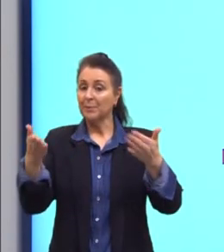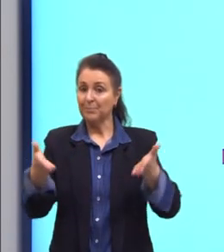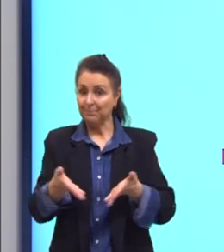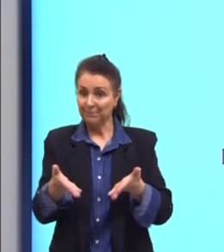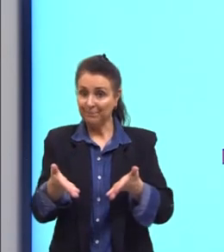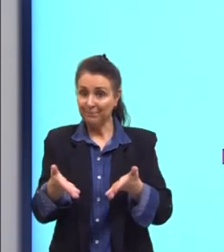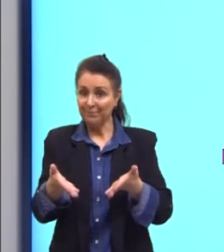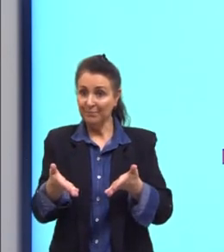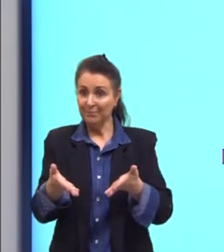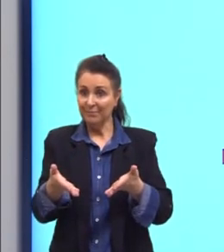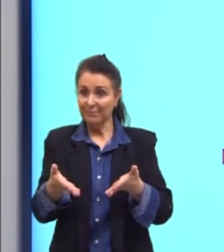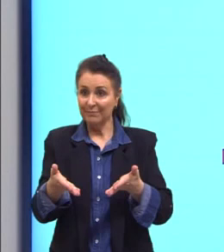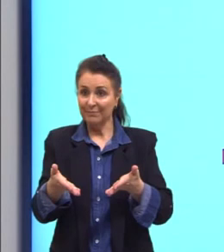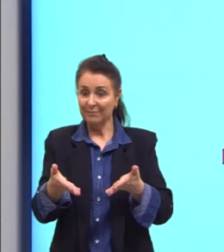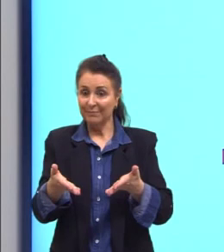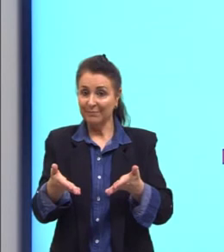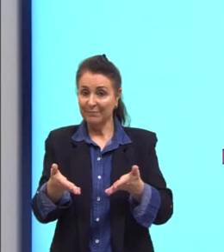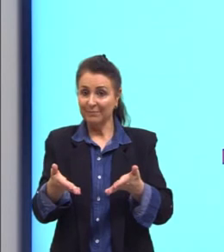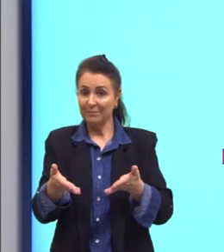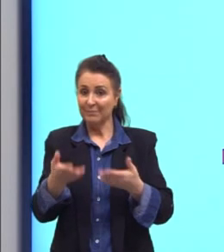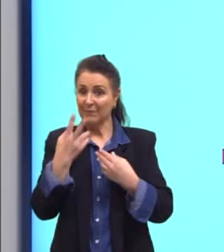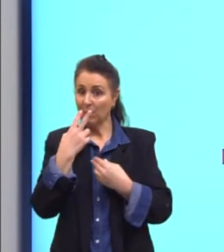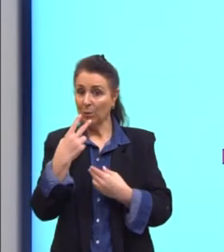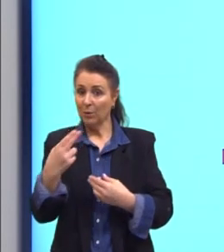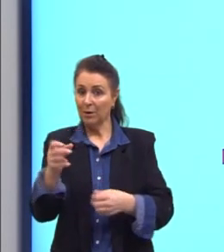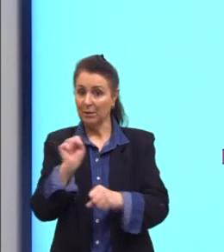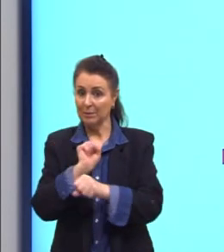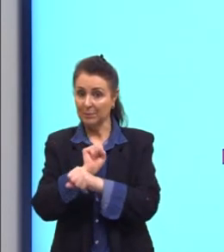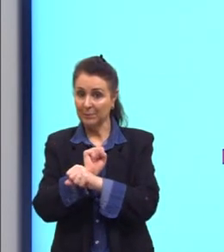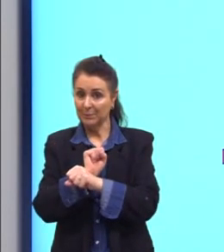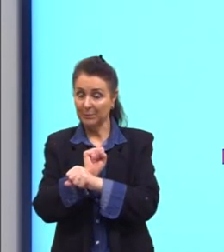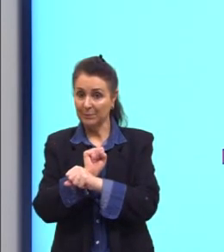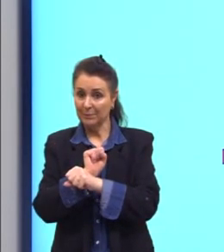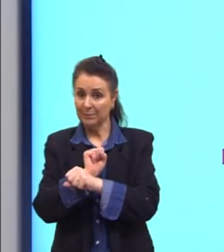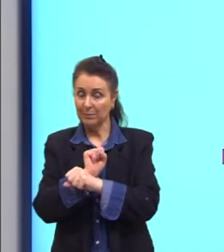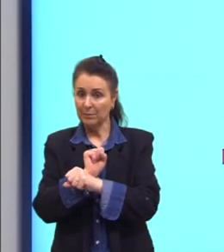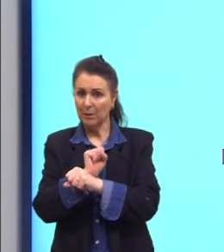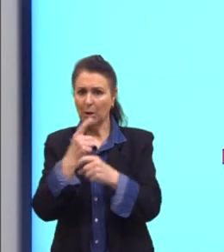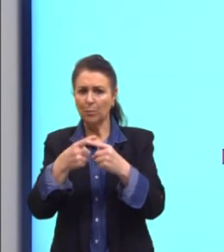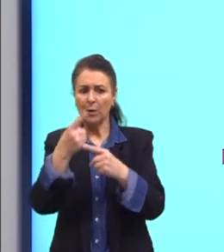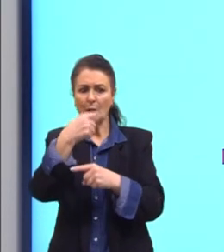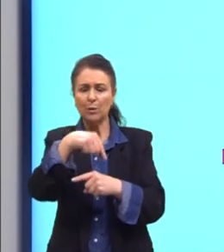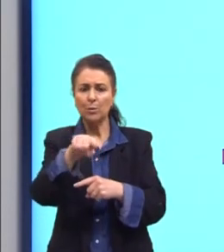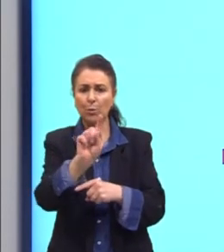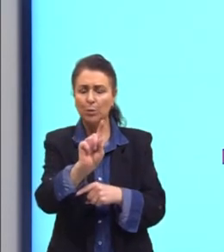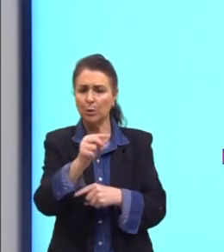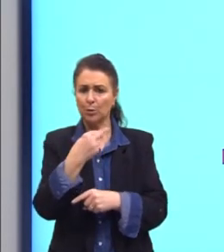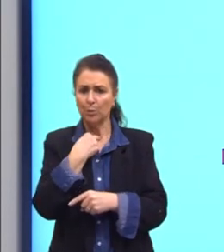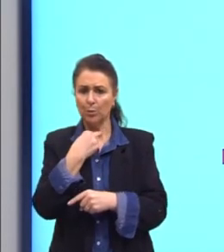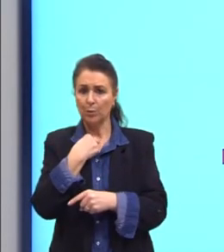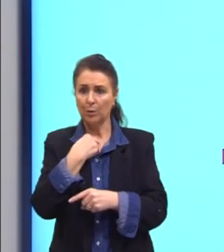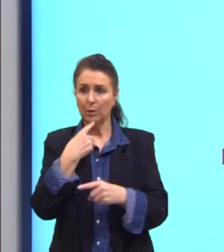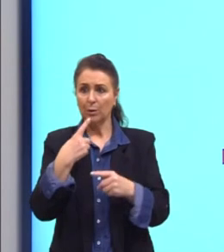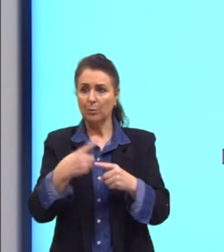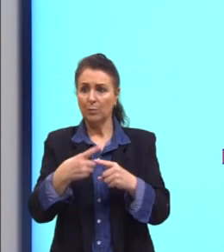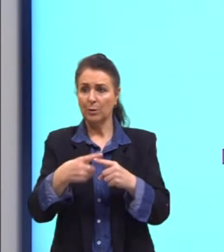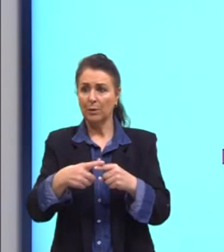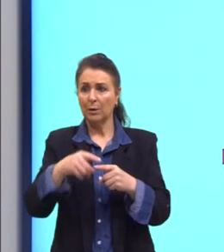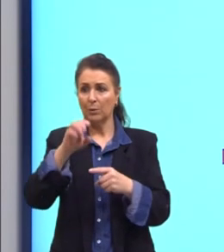Tá aqui, A lack of communication causes. Por que as outras não podem, Márcia? Porque as outras têm o ED, ó.